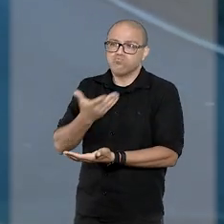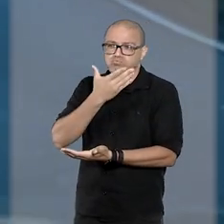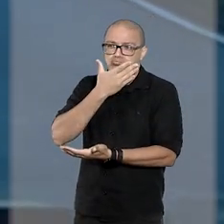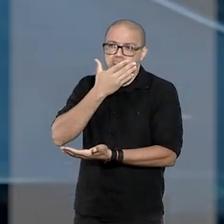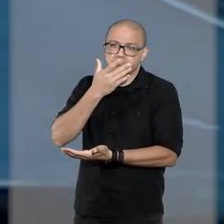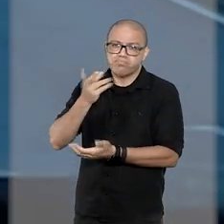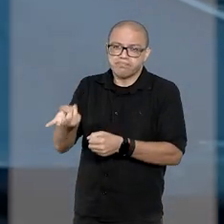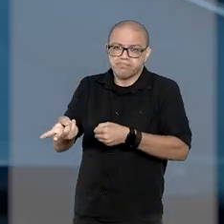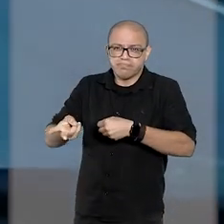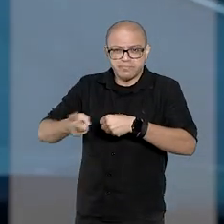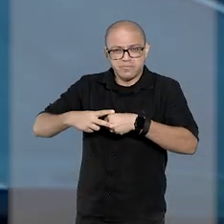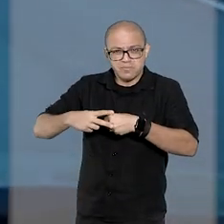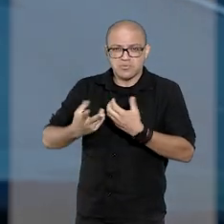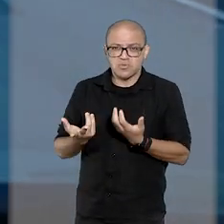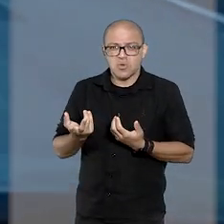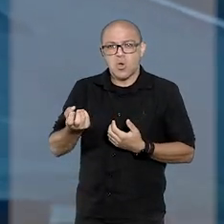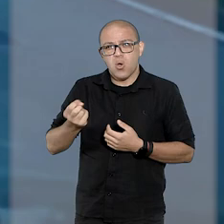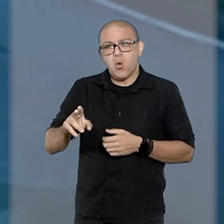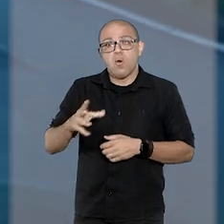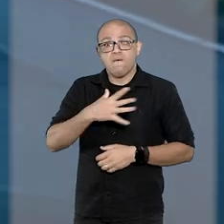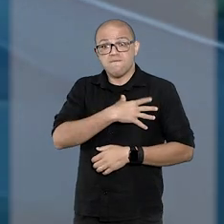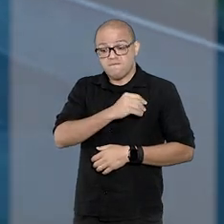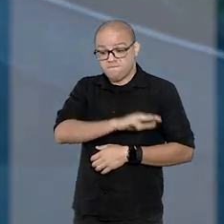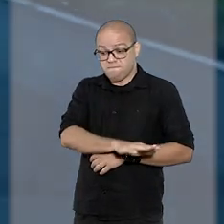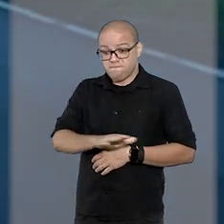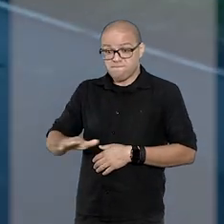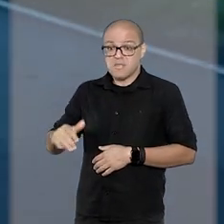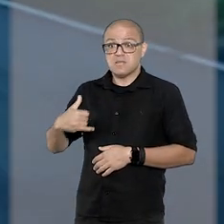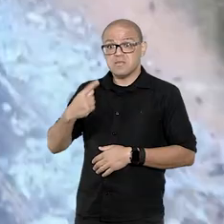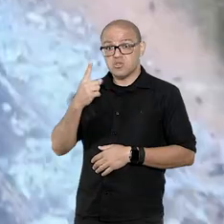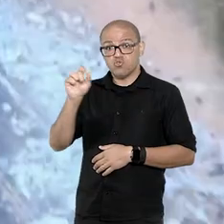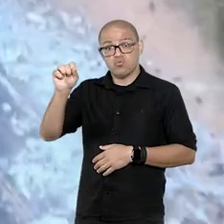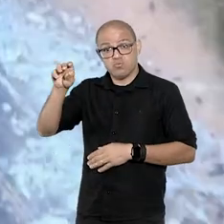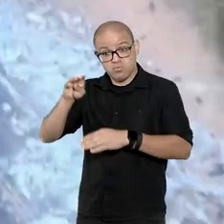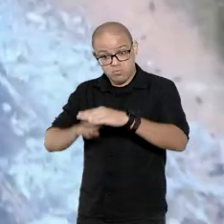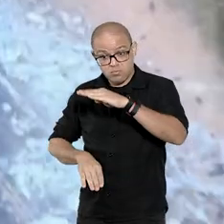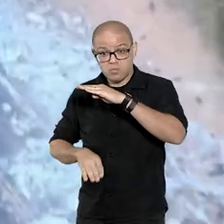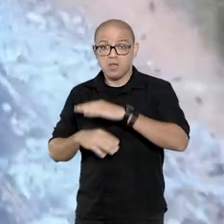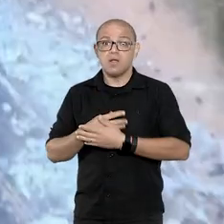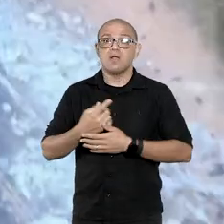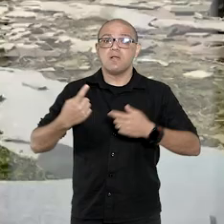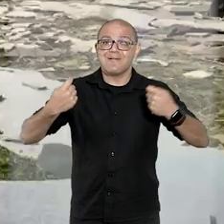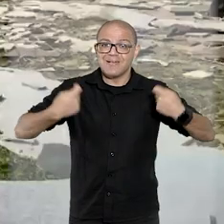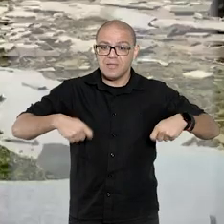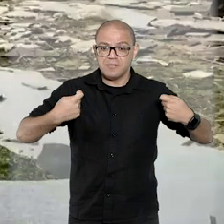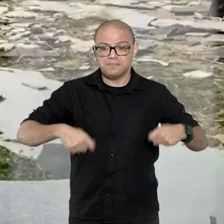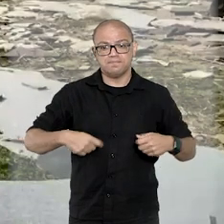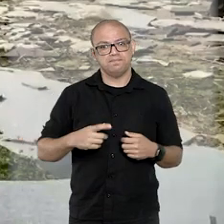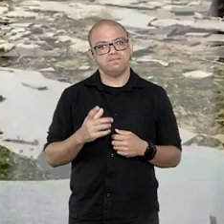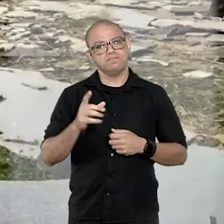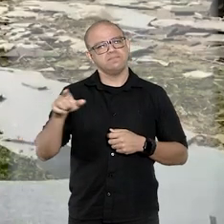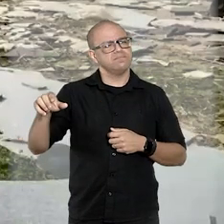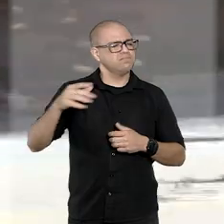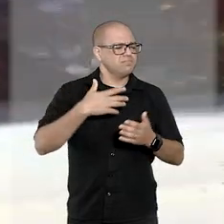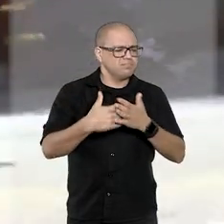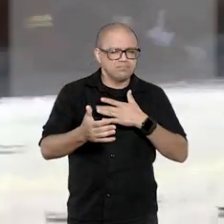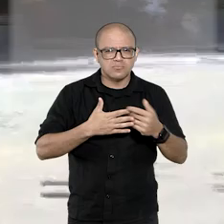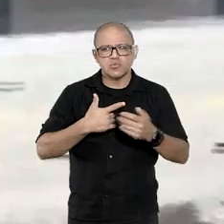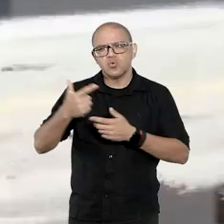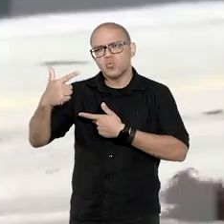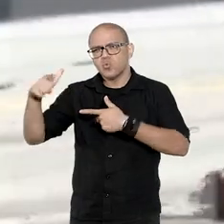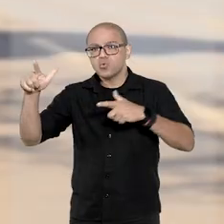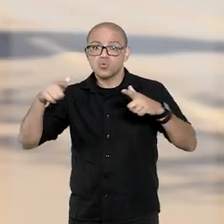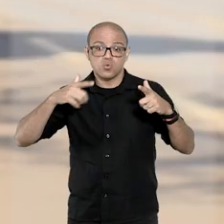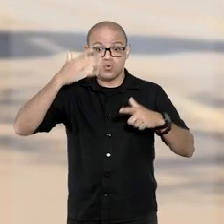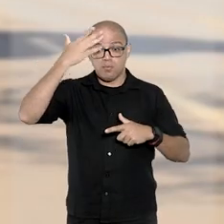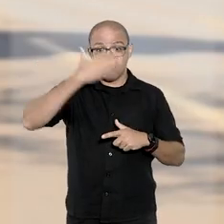filhos menores da vítima, porque a dependência econômica é presumida, dispensando a demonstração por qualquer outro meio de